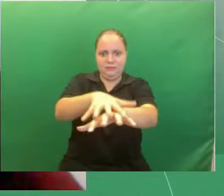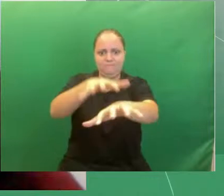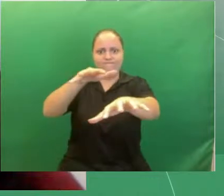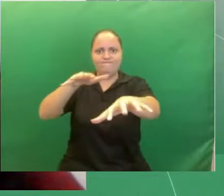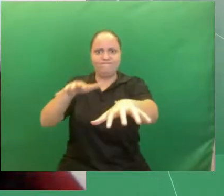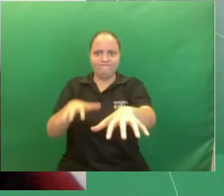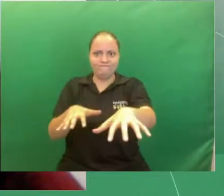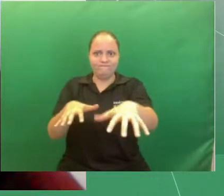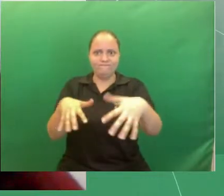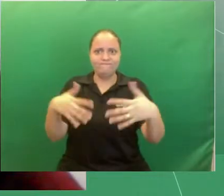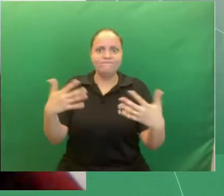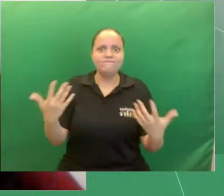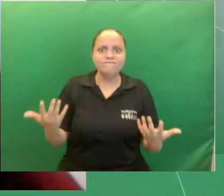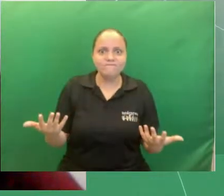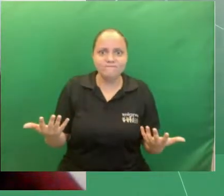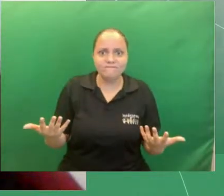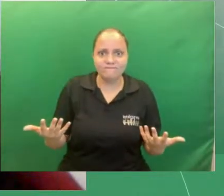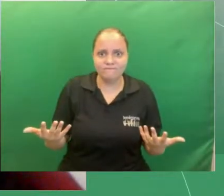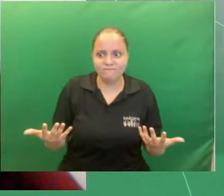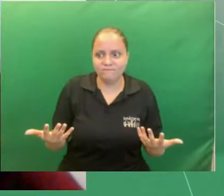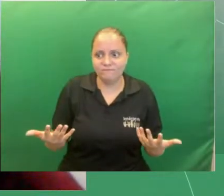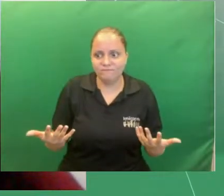obrigada Samuel pela pergunta